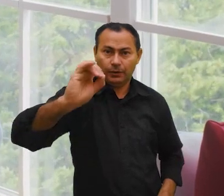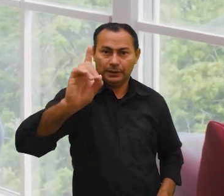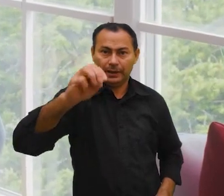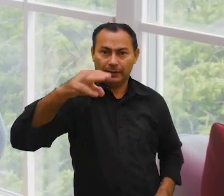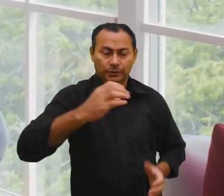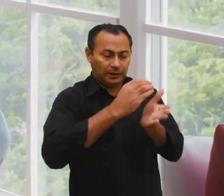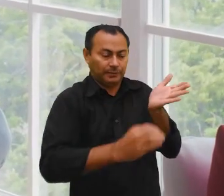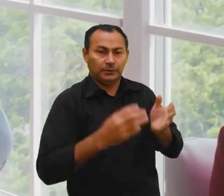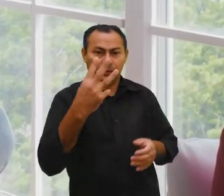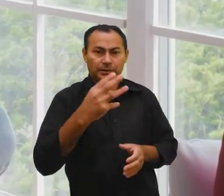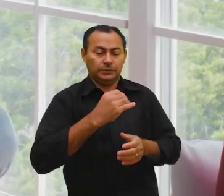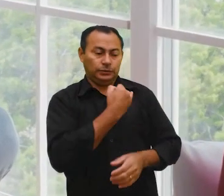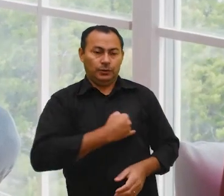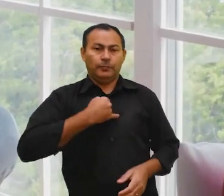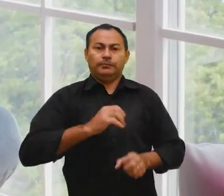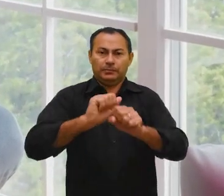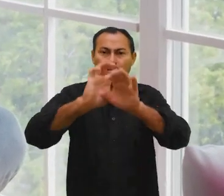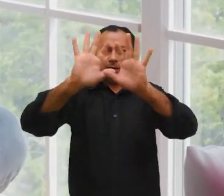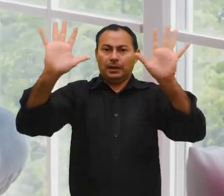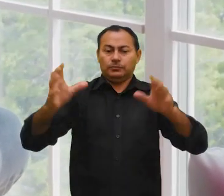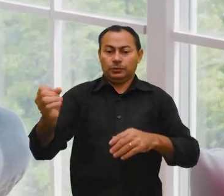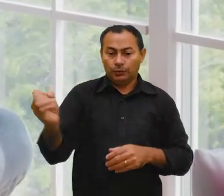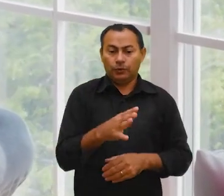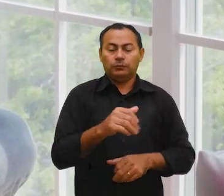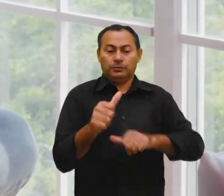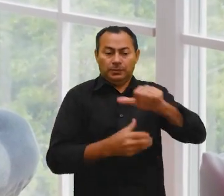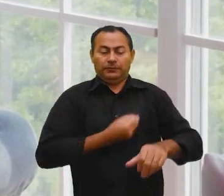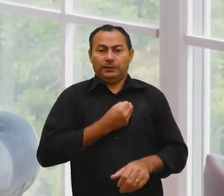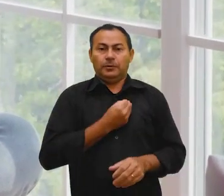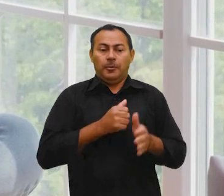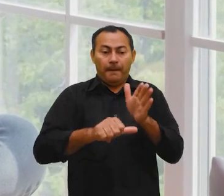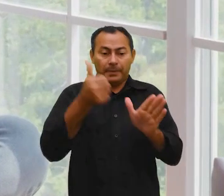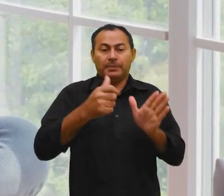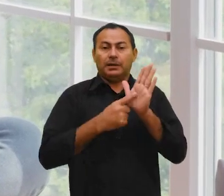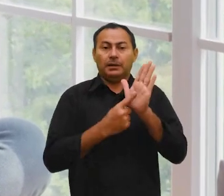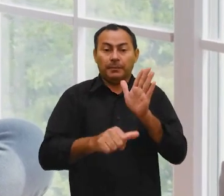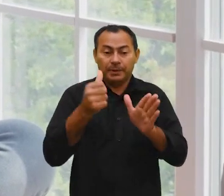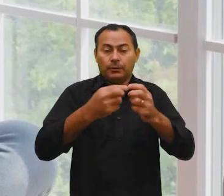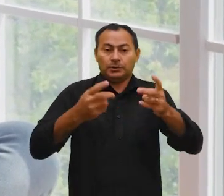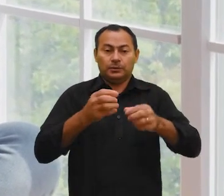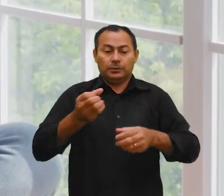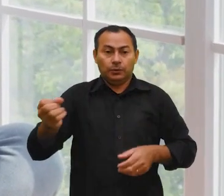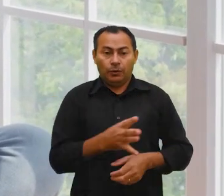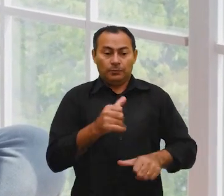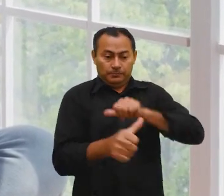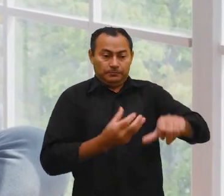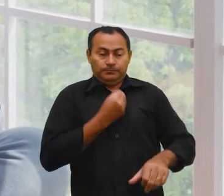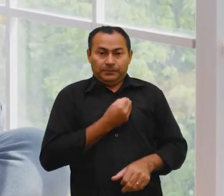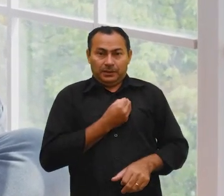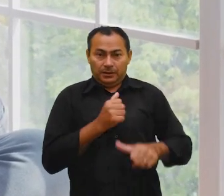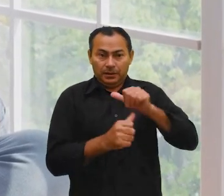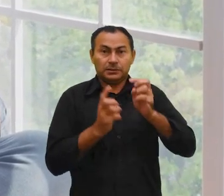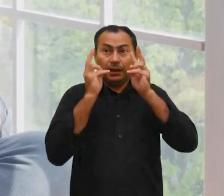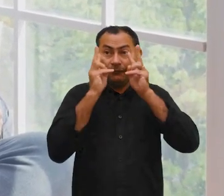João, está claro que a evidência do novo nascimento, o primeiro resultado do novo nascimento, é que você